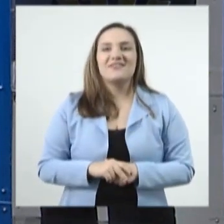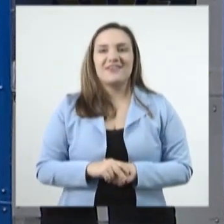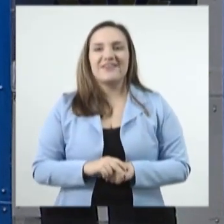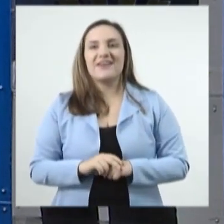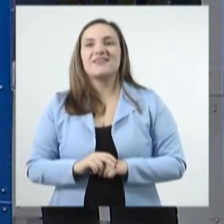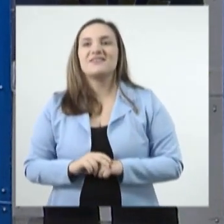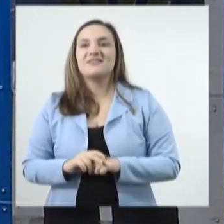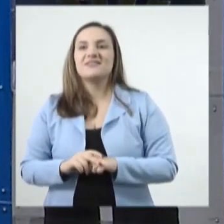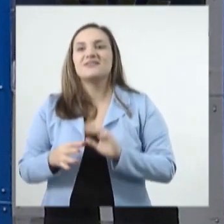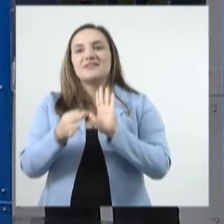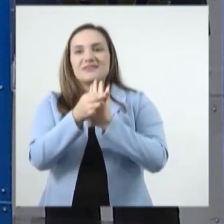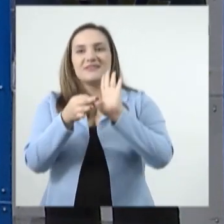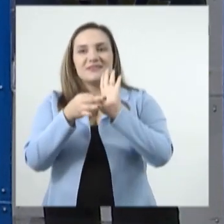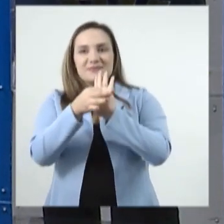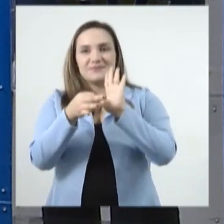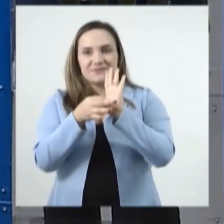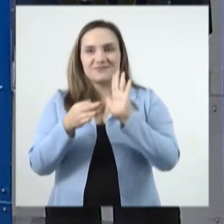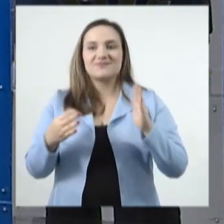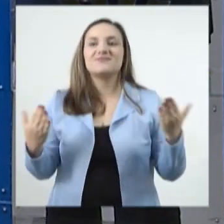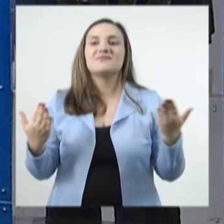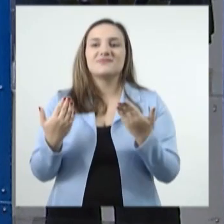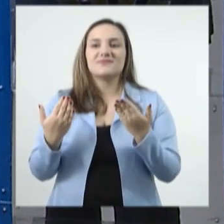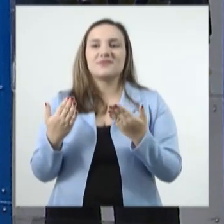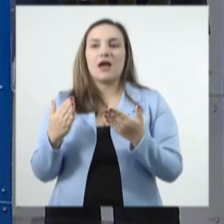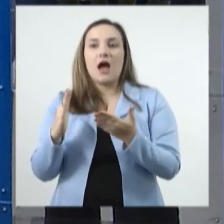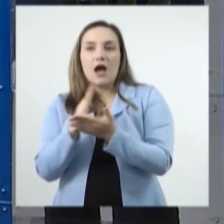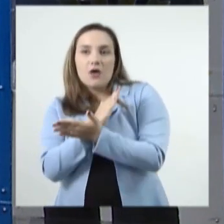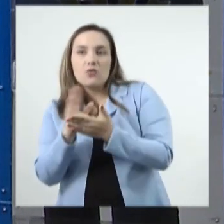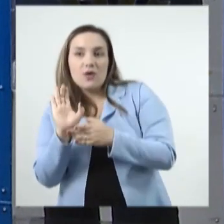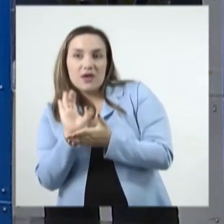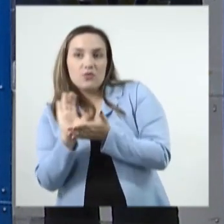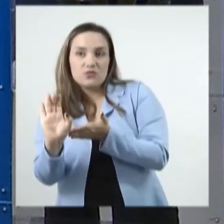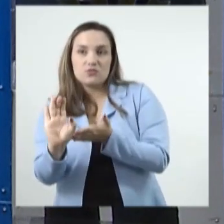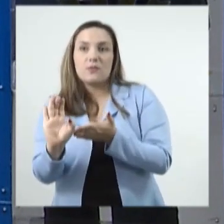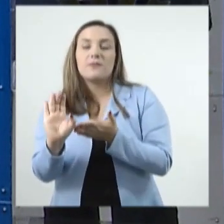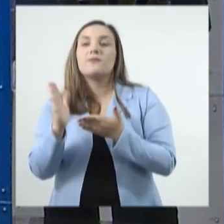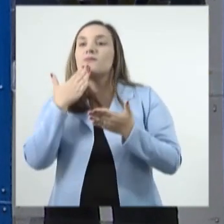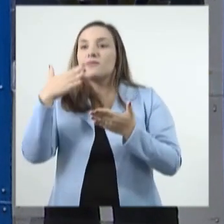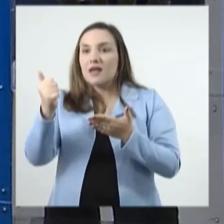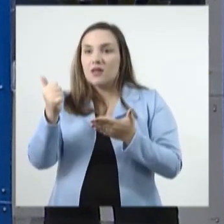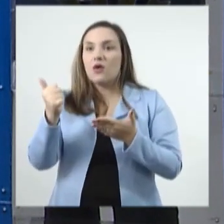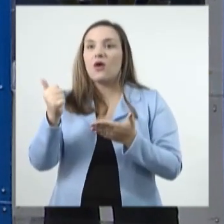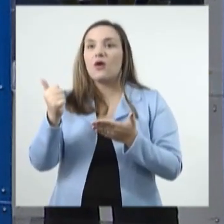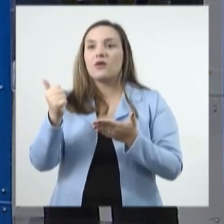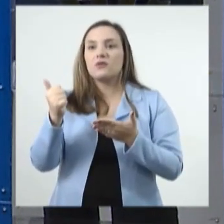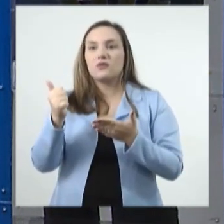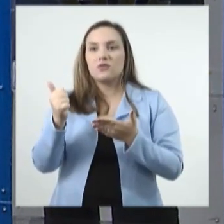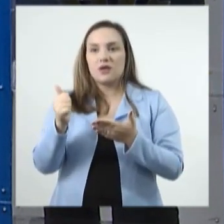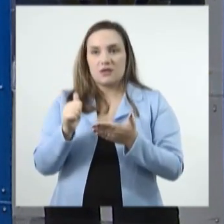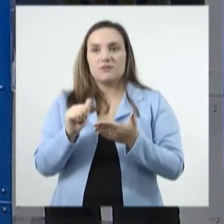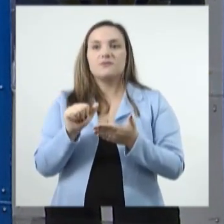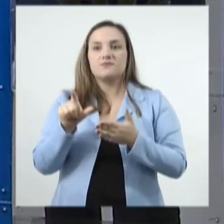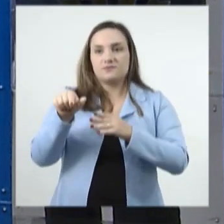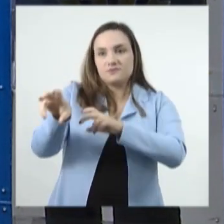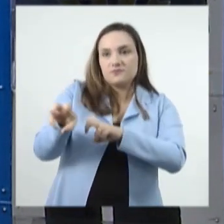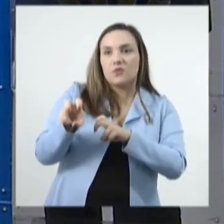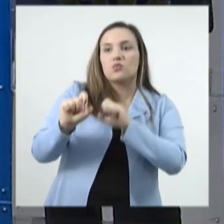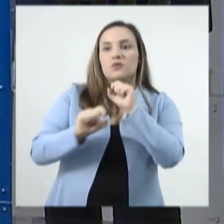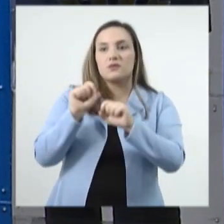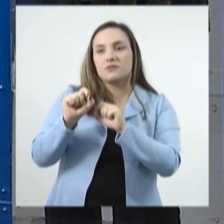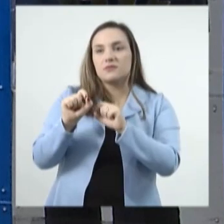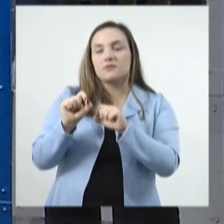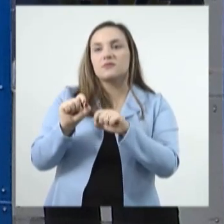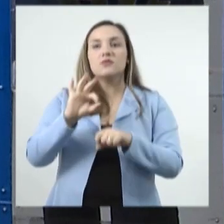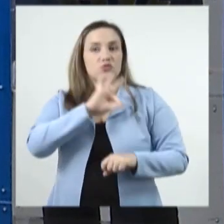citou investimentos que devem ser executados na Assembleia Legislativa, ampliação de estacionamento, revisão da tabela de cargos e carreiras e salários